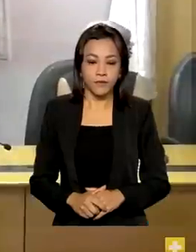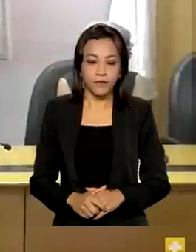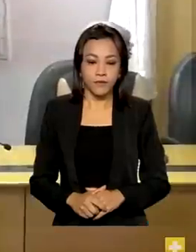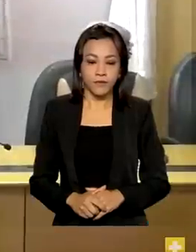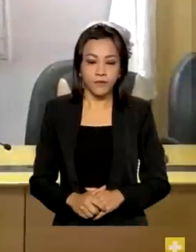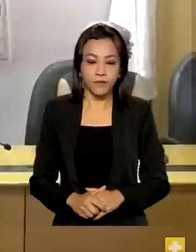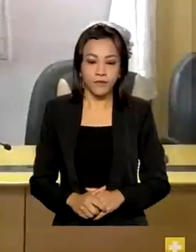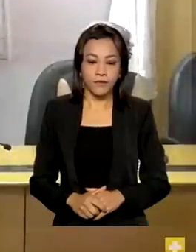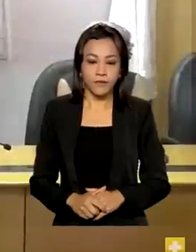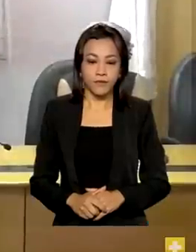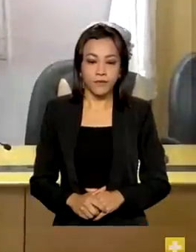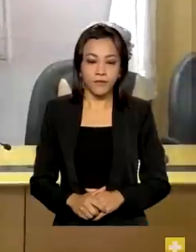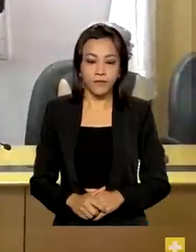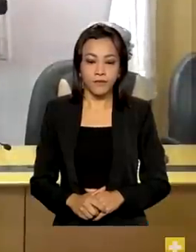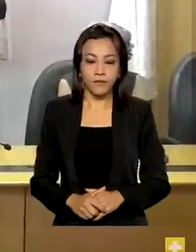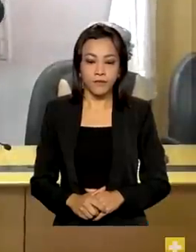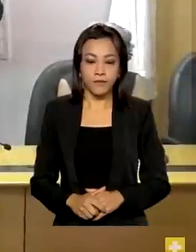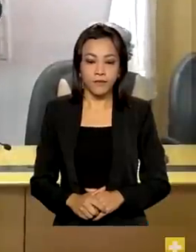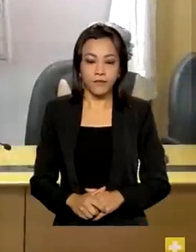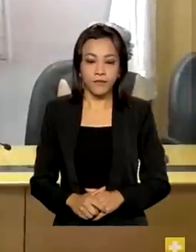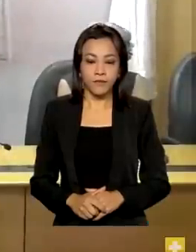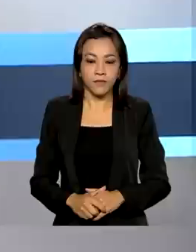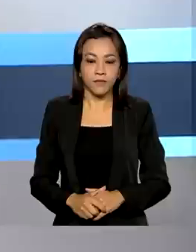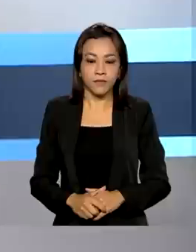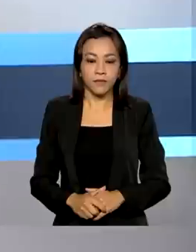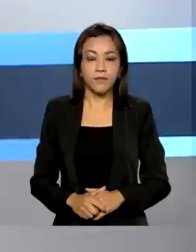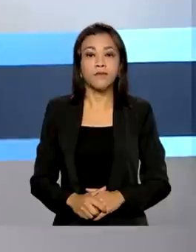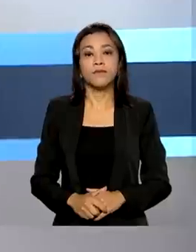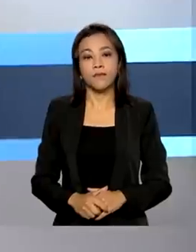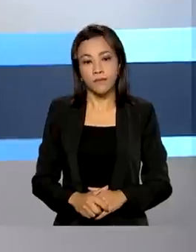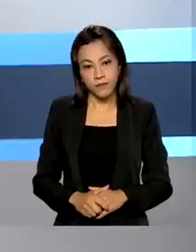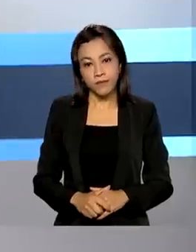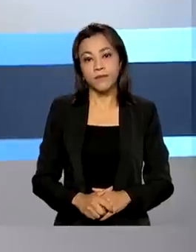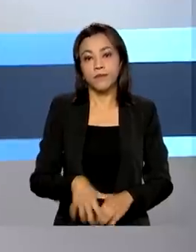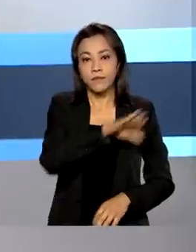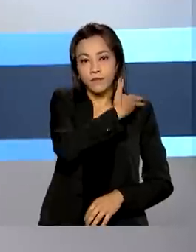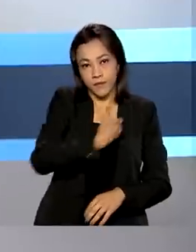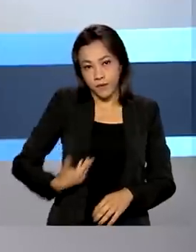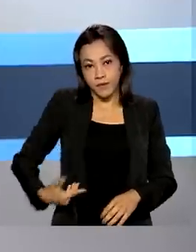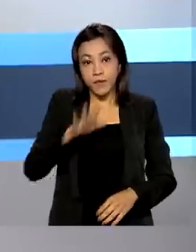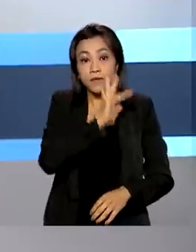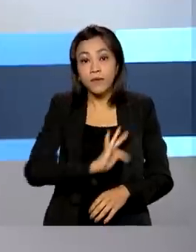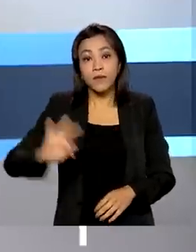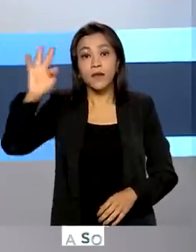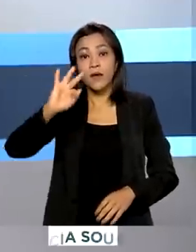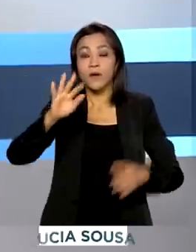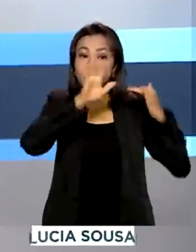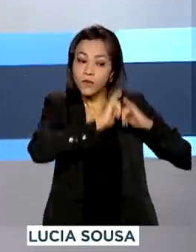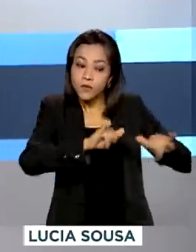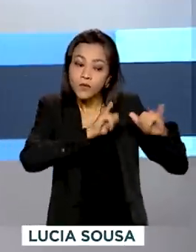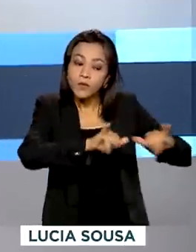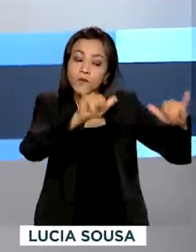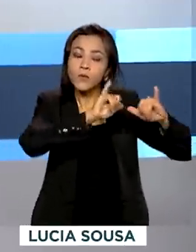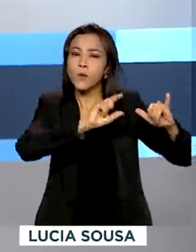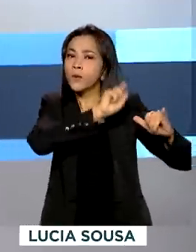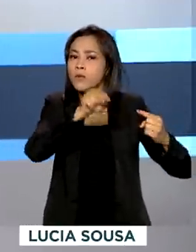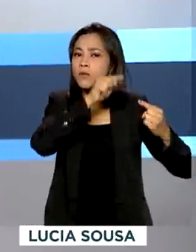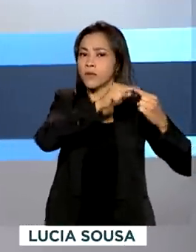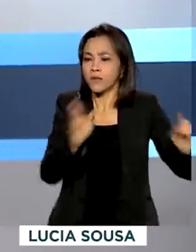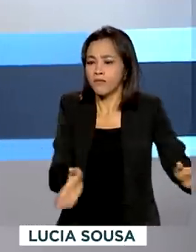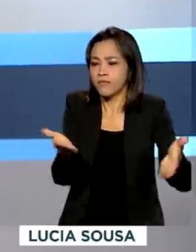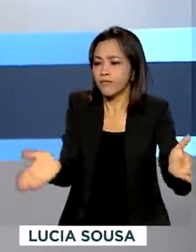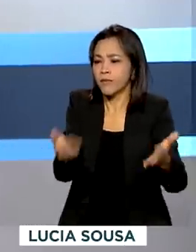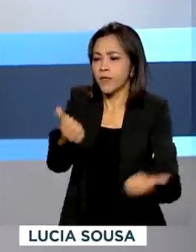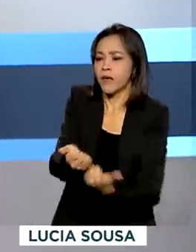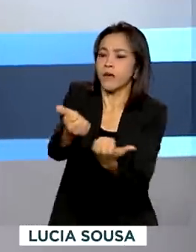situações mais graves. O governo federal lançou uma campanha para incentivar e apoiar